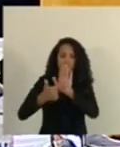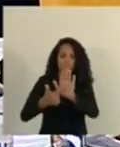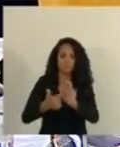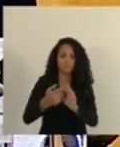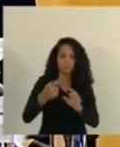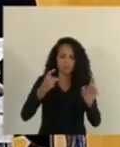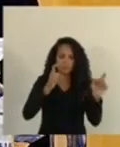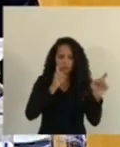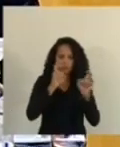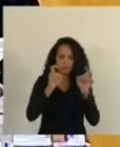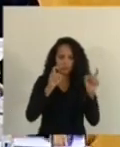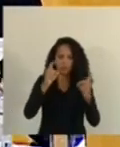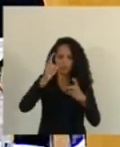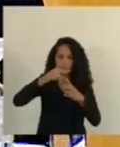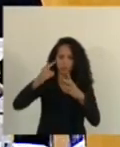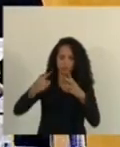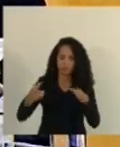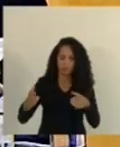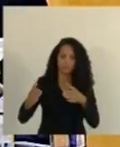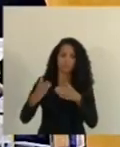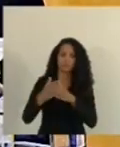conforme prevê o regimento.